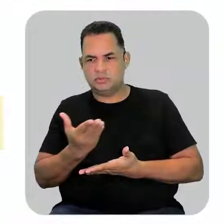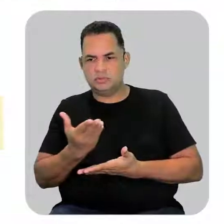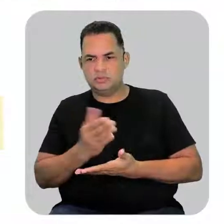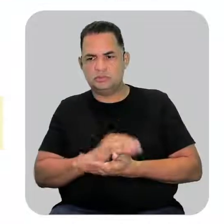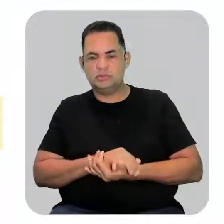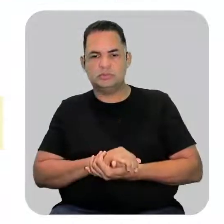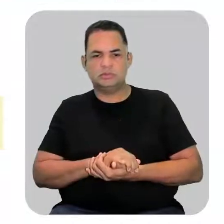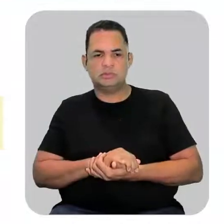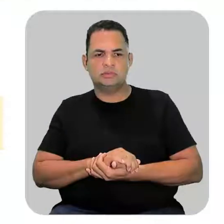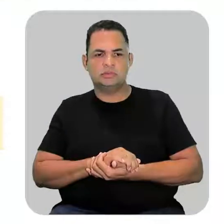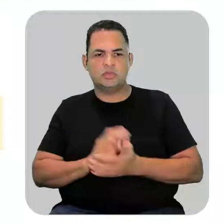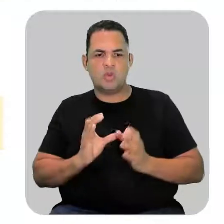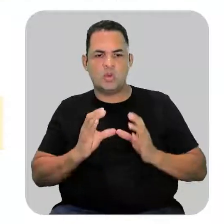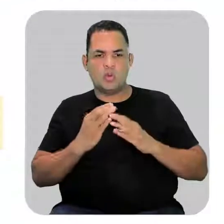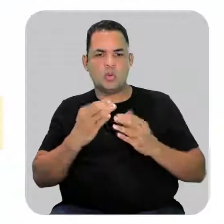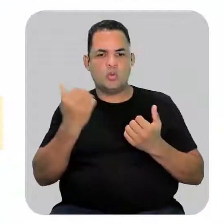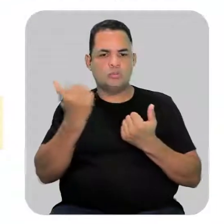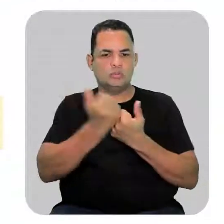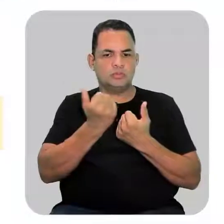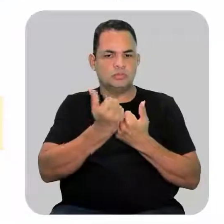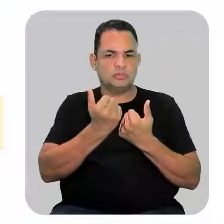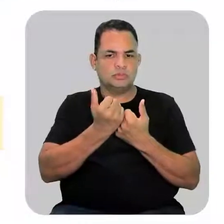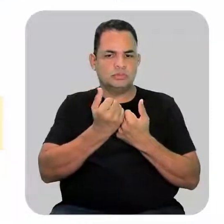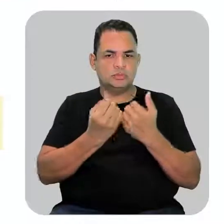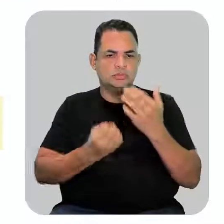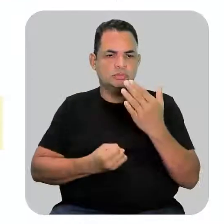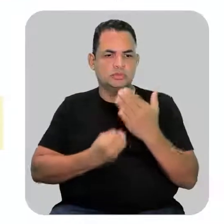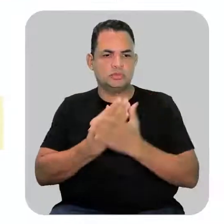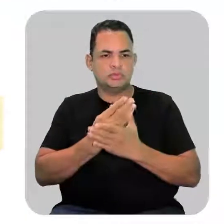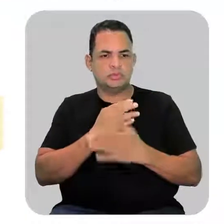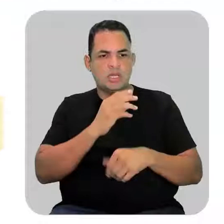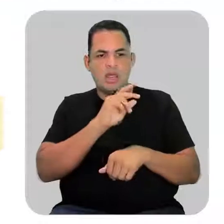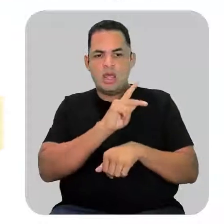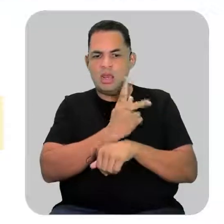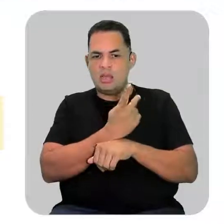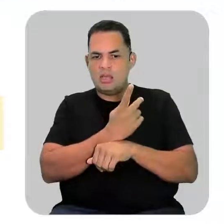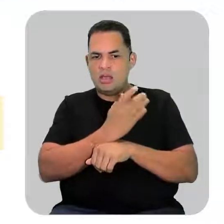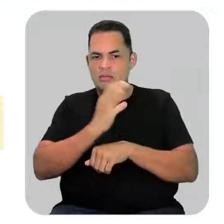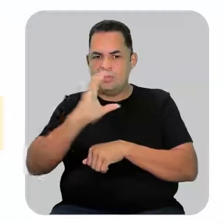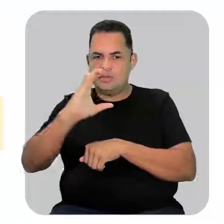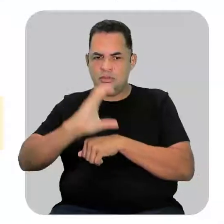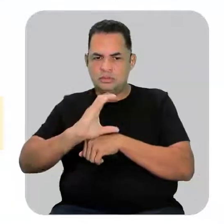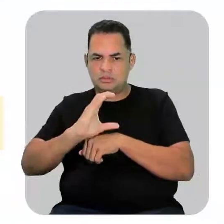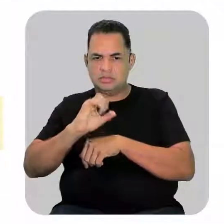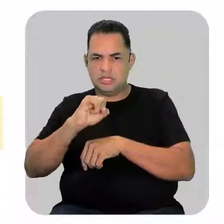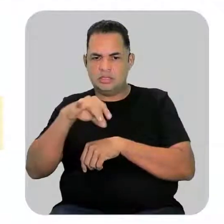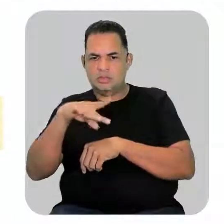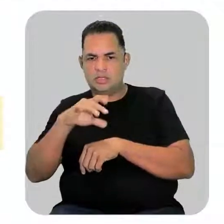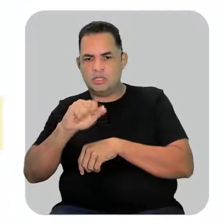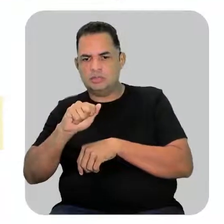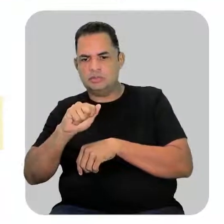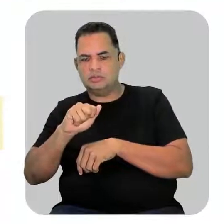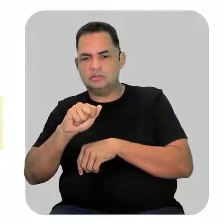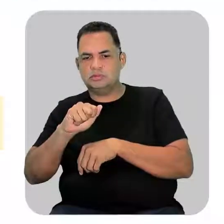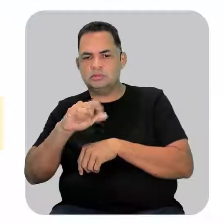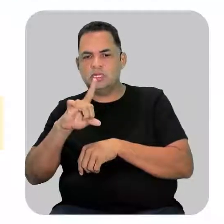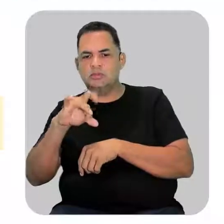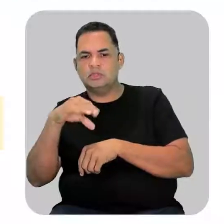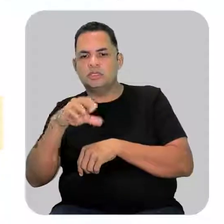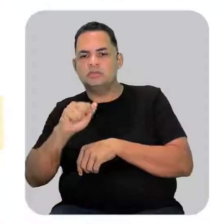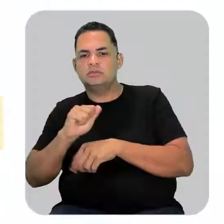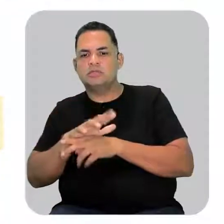Os grupos orgânicos substituintes derivados de hidrocarbonetos saturados são denominados grupos